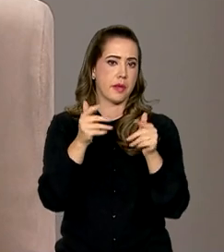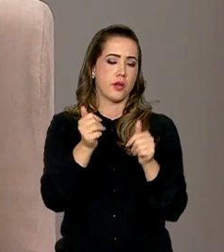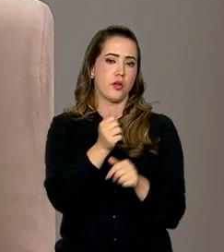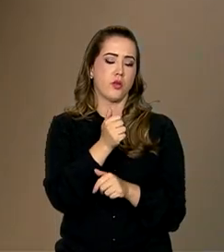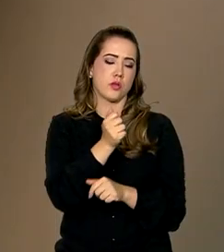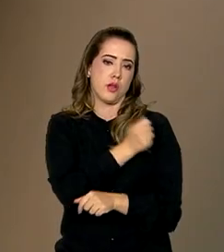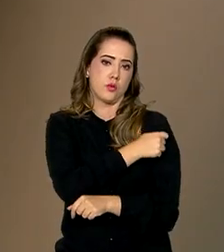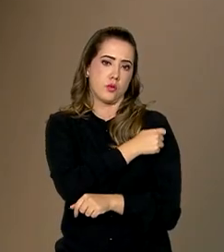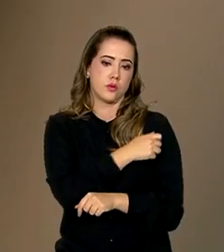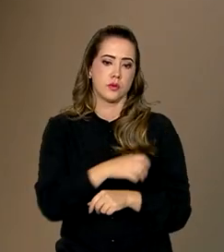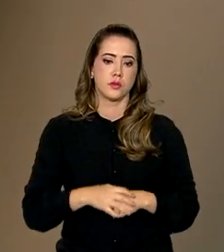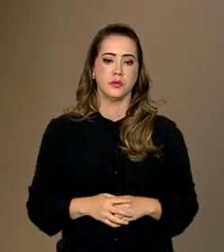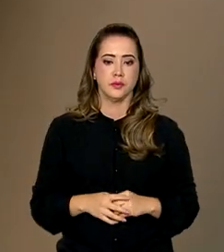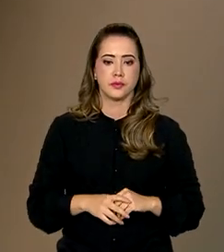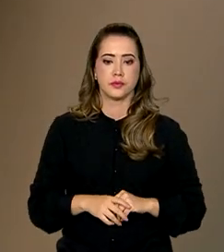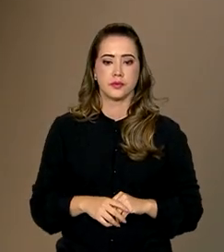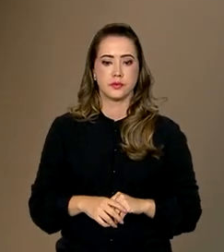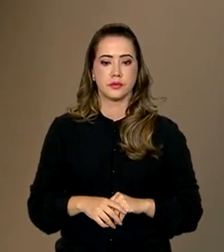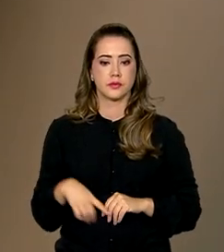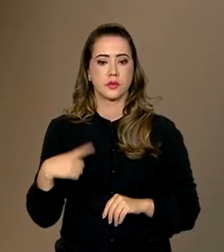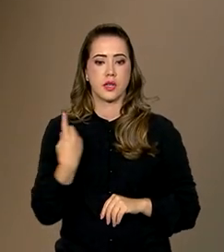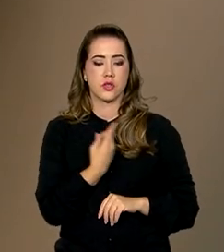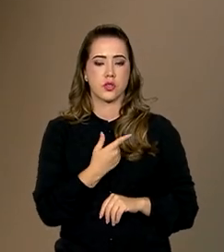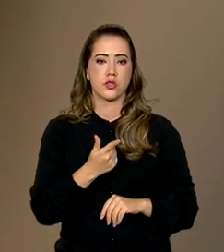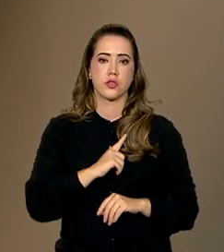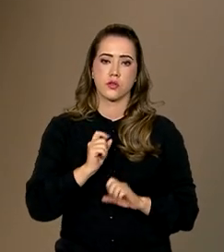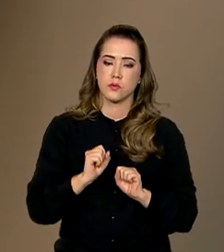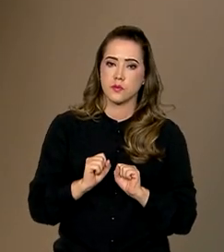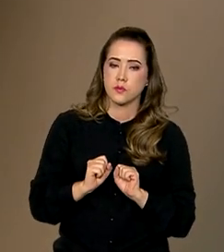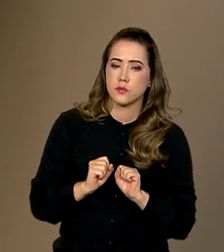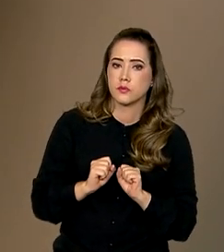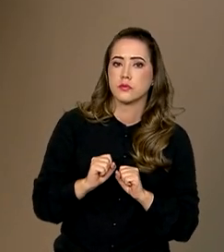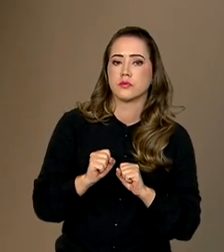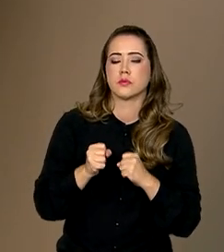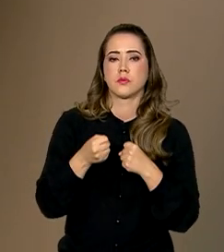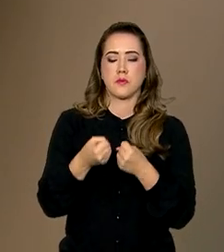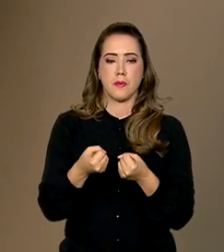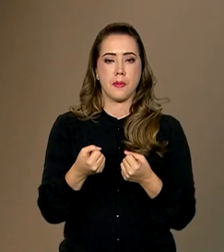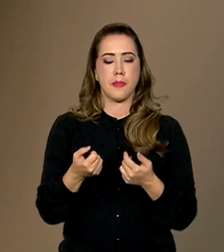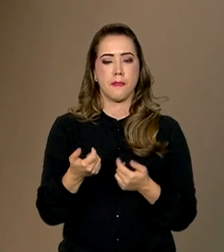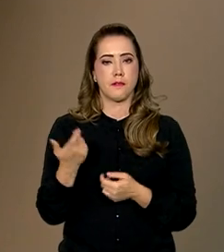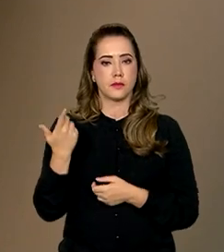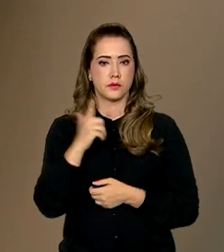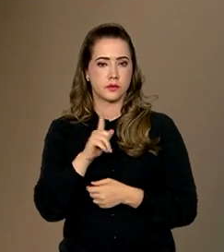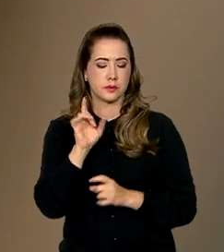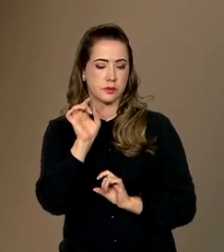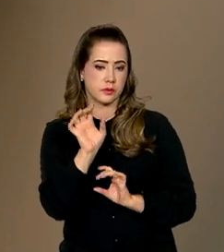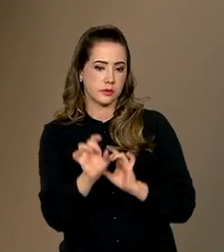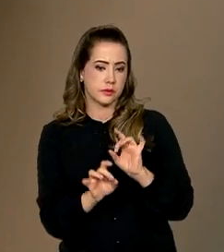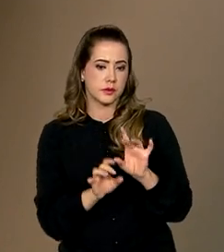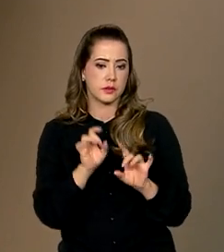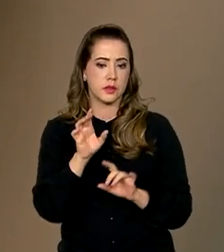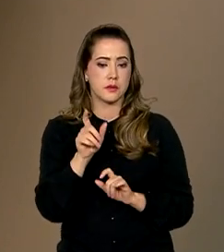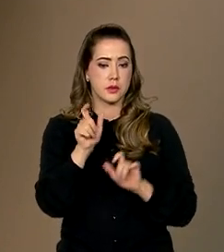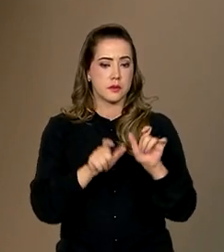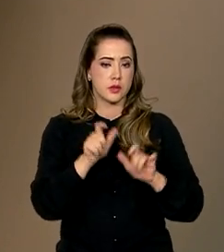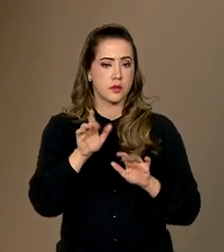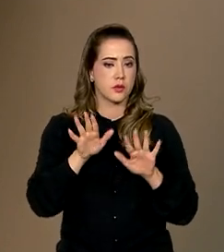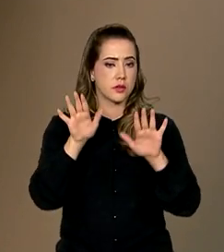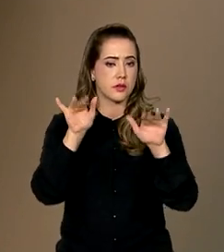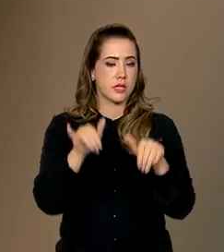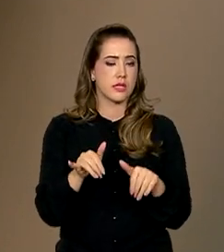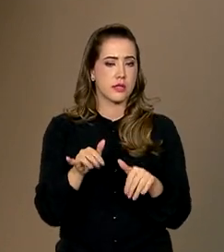alunos? É, nós temos feito muito esforço para que, em especial, aqueles que estão